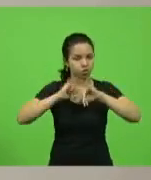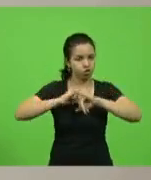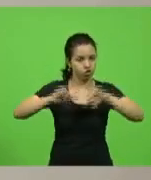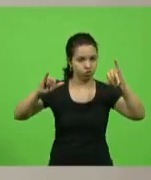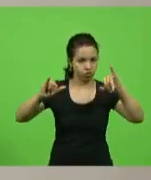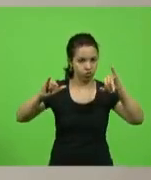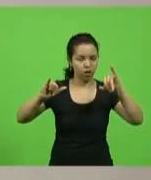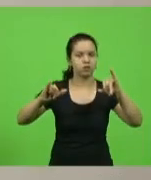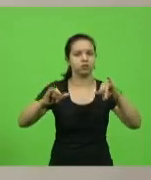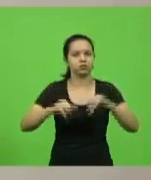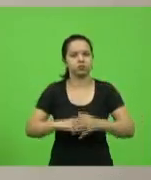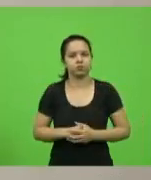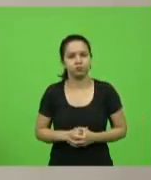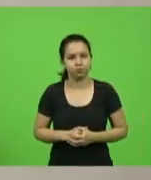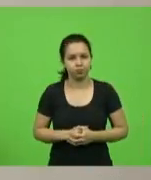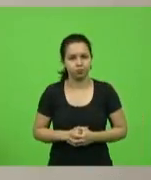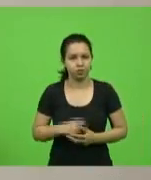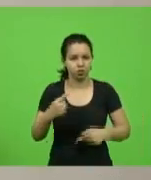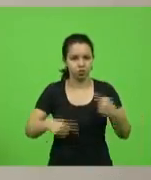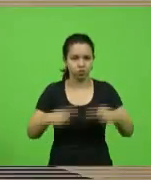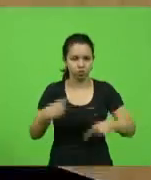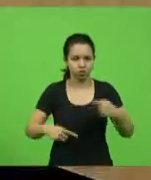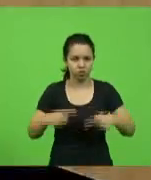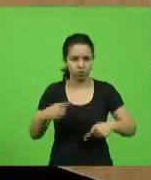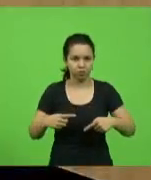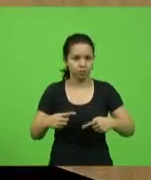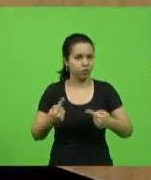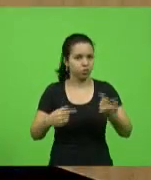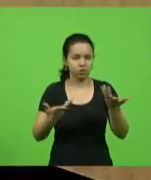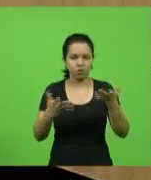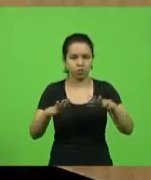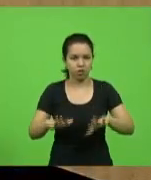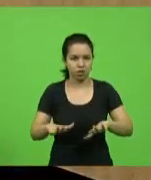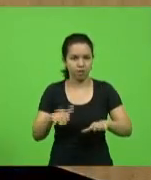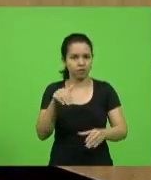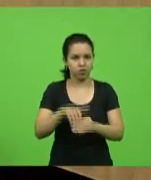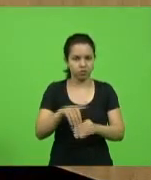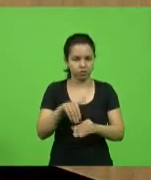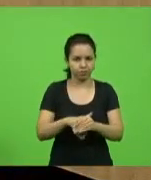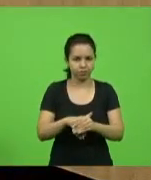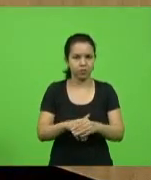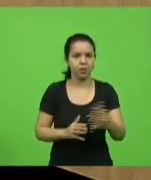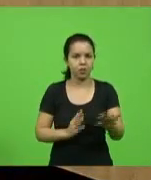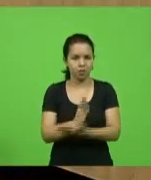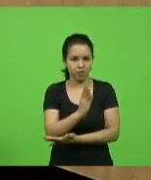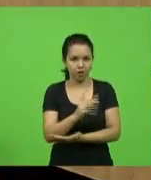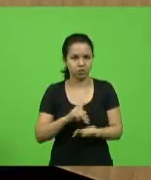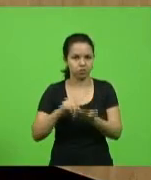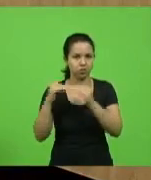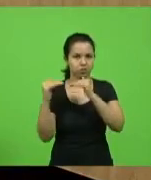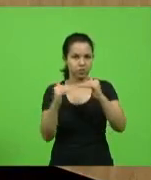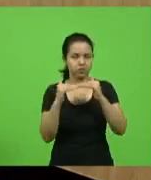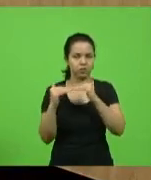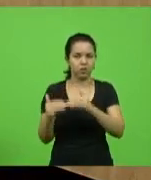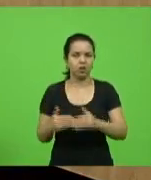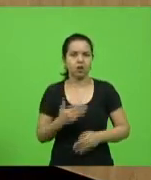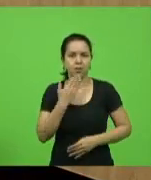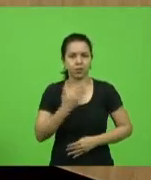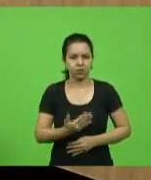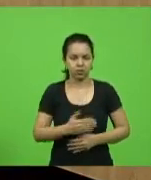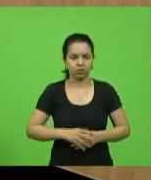referido conteúdo. Em discussão, não havendo quem queira discutir, em votação, aprovada a moção por unanimidade. Requerimentos.